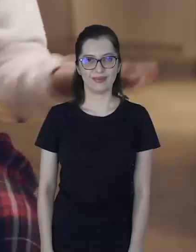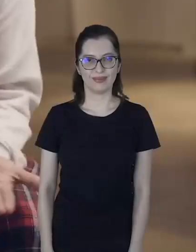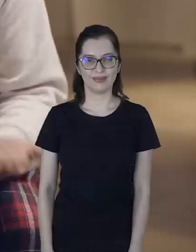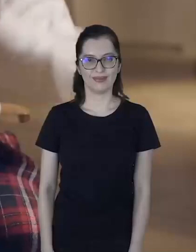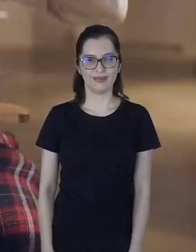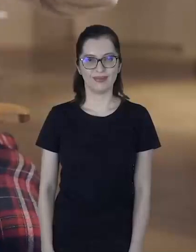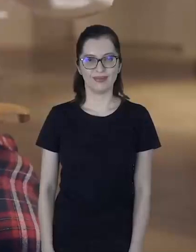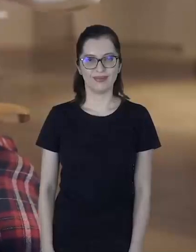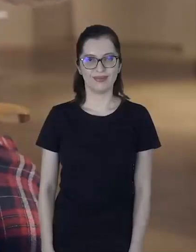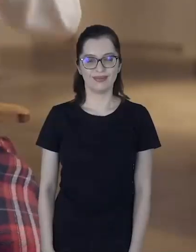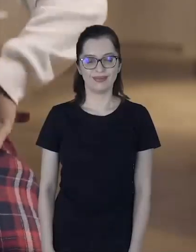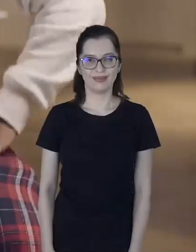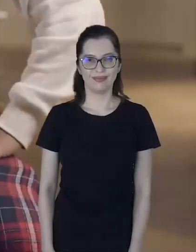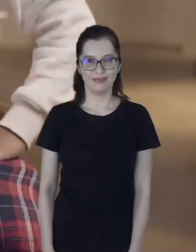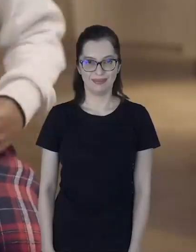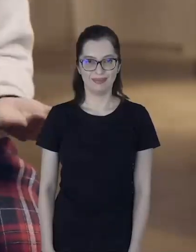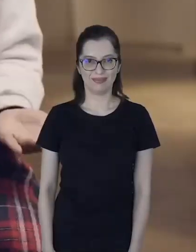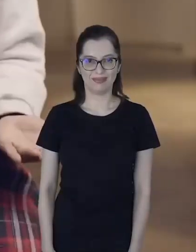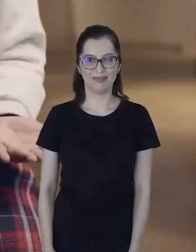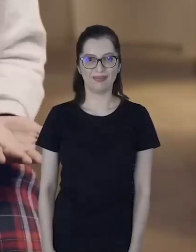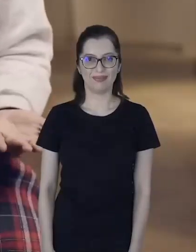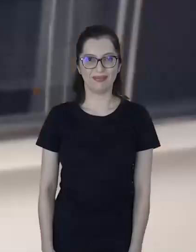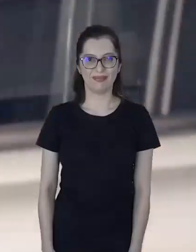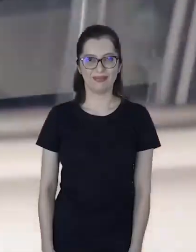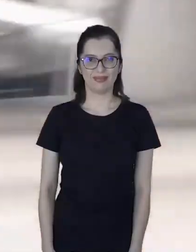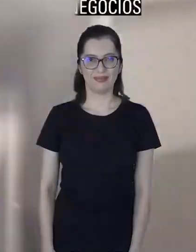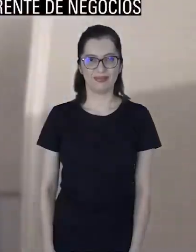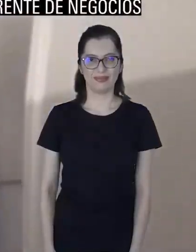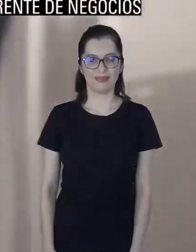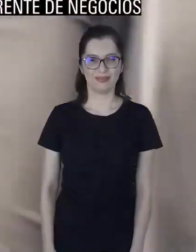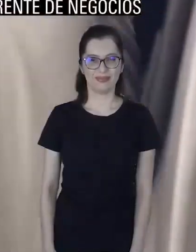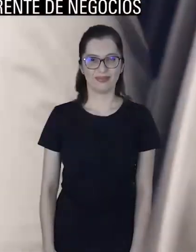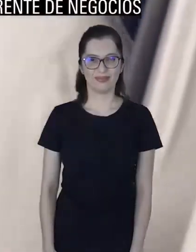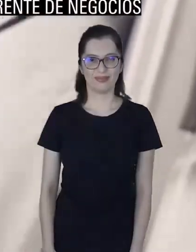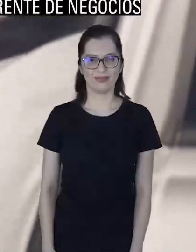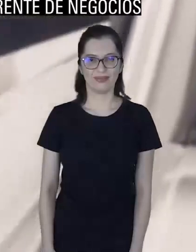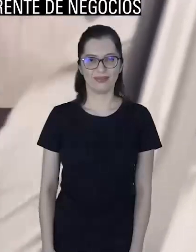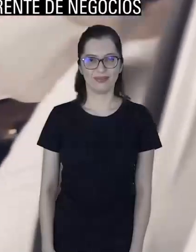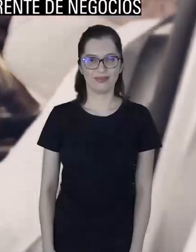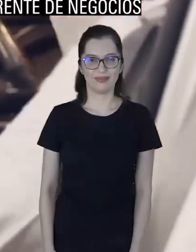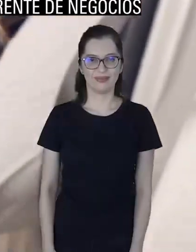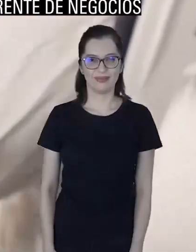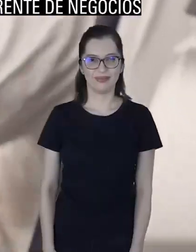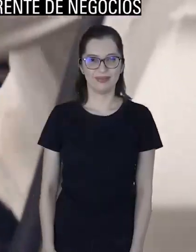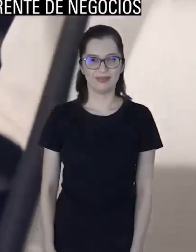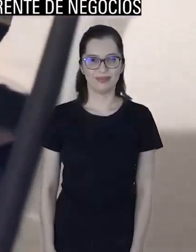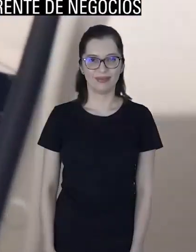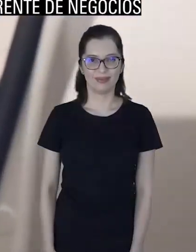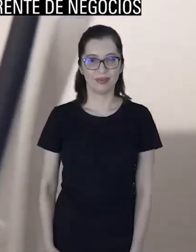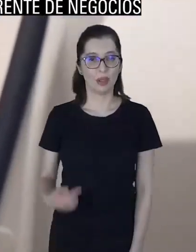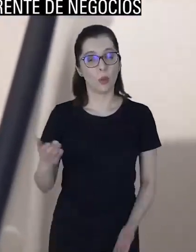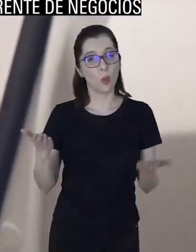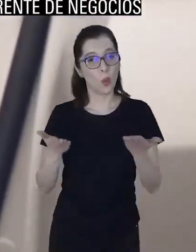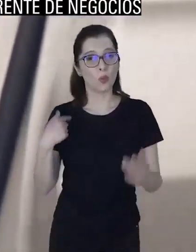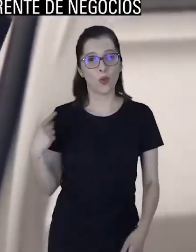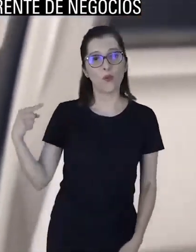Só agora que eu soube que o acesso à Japan House é gratuito. Como pode isso? Em um carro branco, Sidney Maeda, gerente de negócios. Ele pega uma cadeira de rodas no